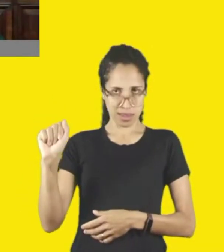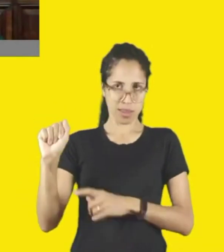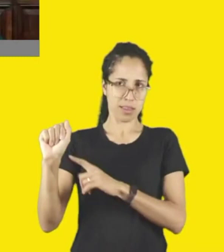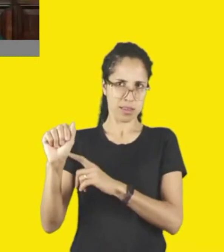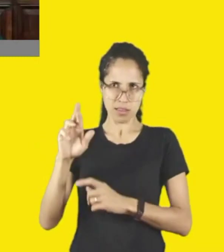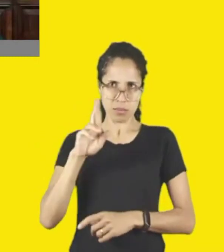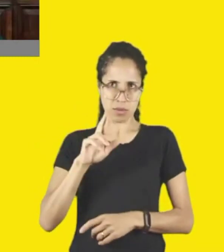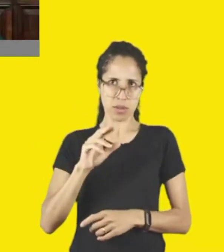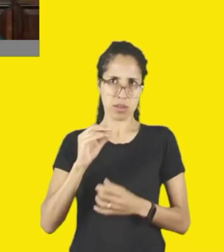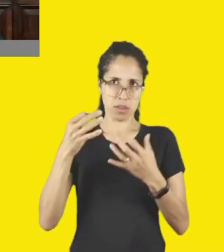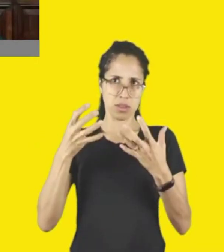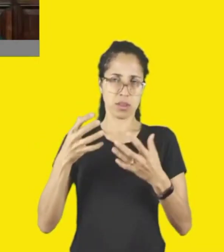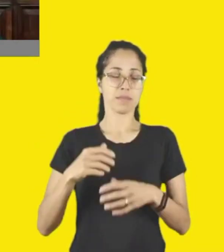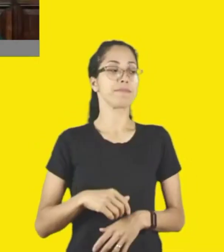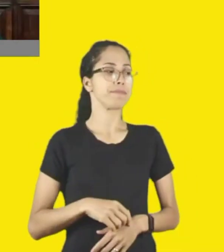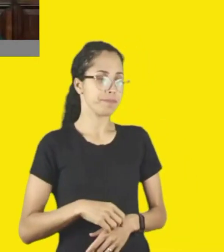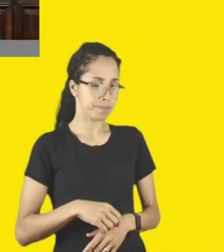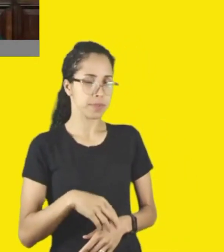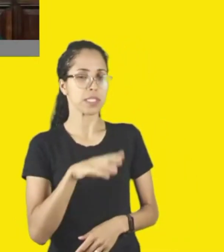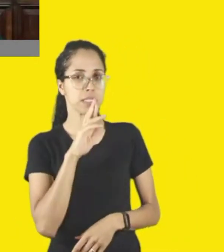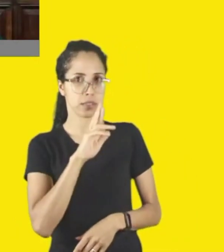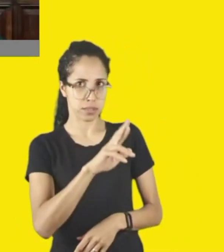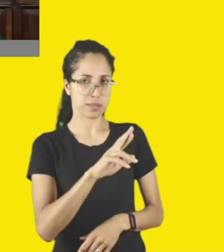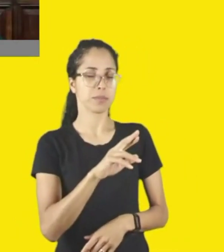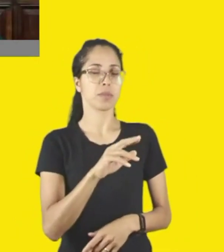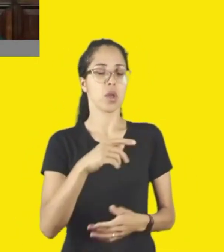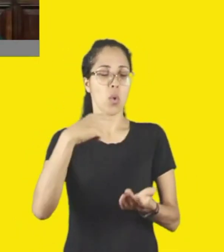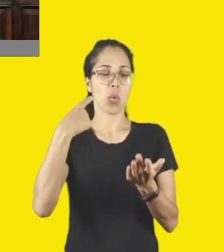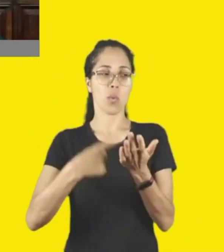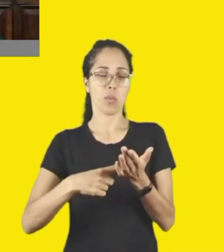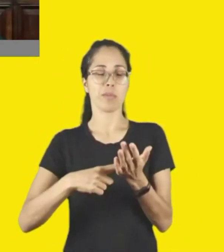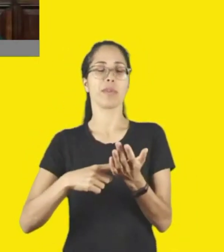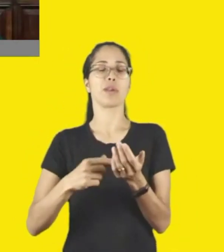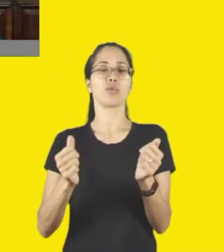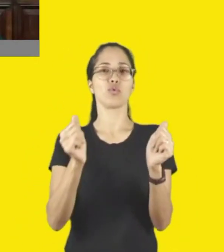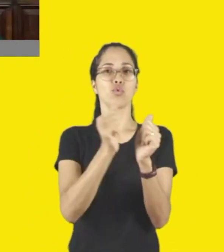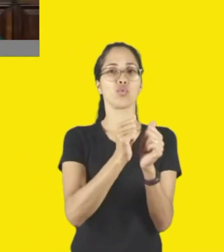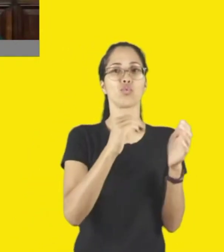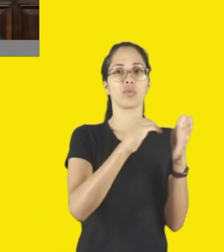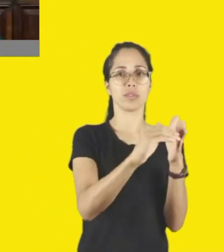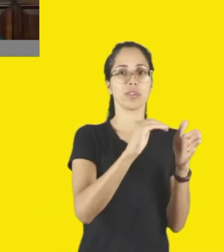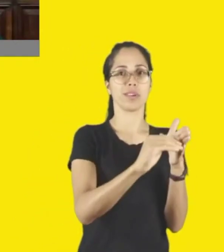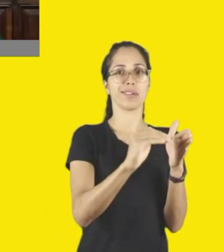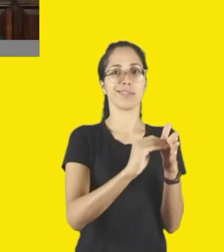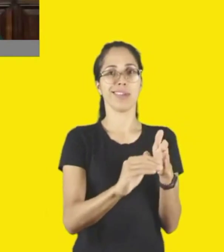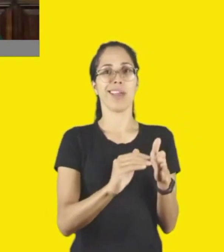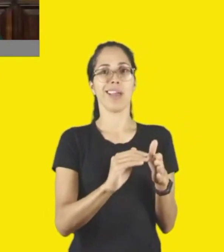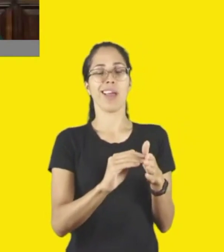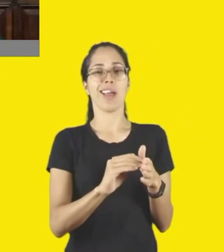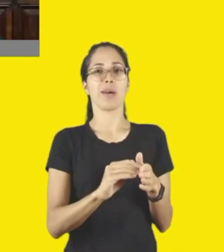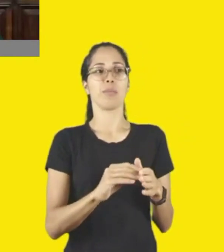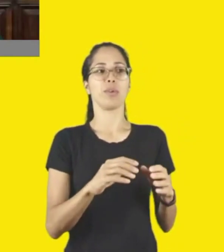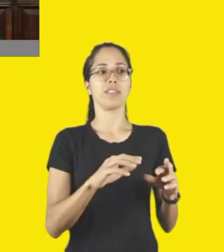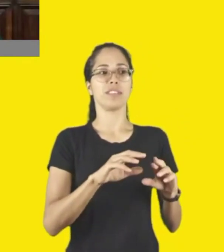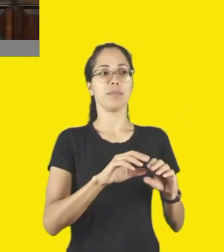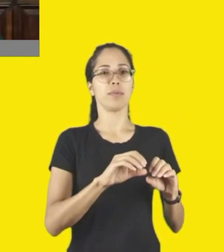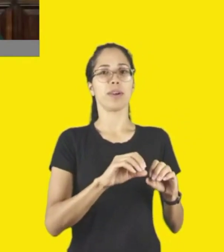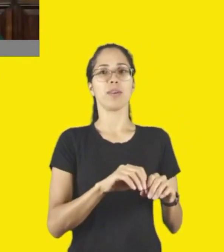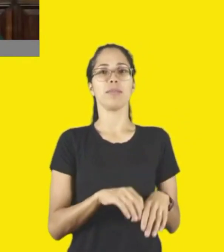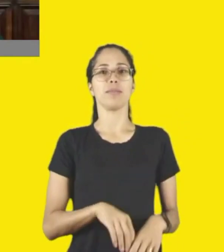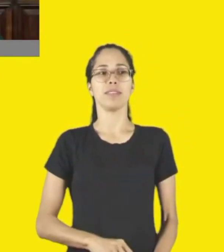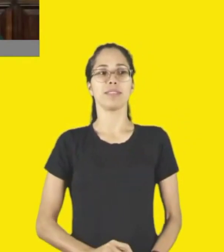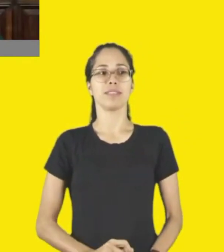conversado e combinado muito com os secretários, gestores municipais, e eu brinco, é, mais do que